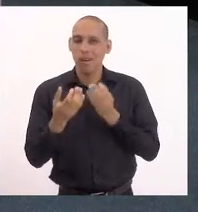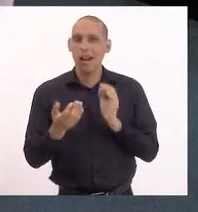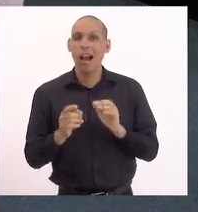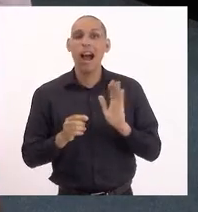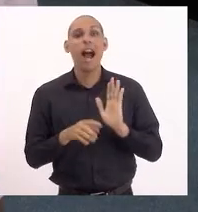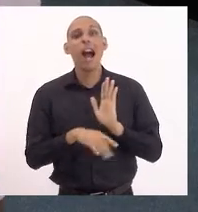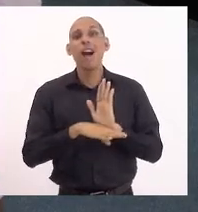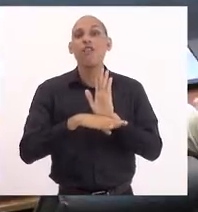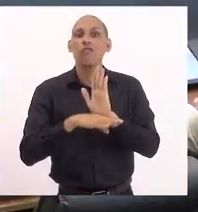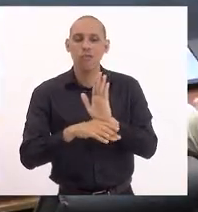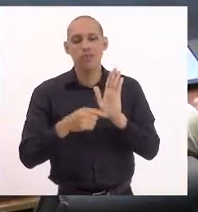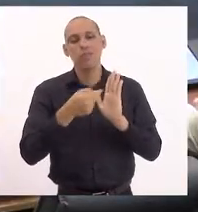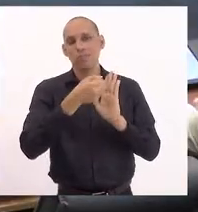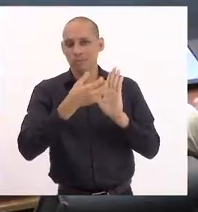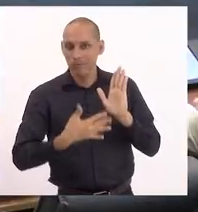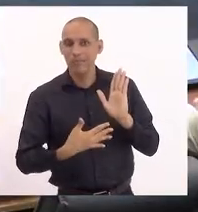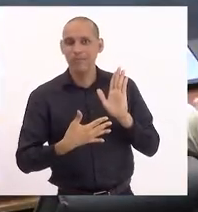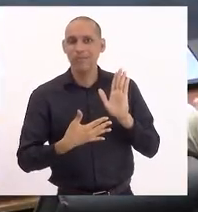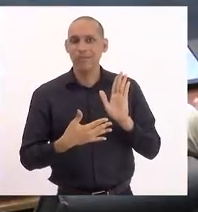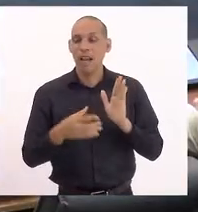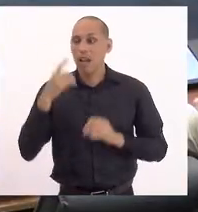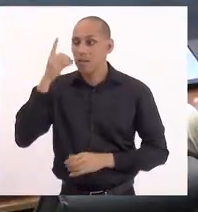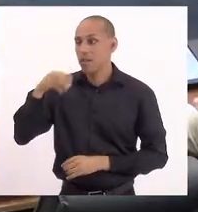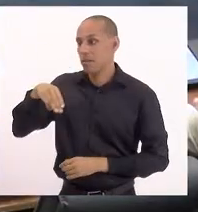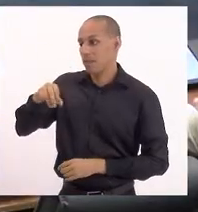Obrigada, presidente. Deputada Marta Rocha.